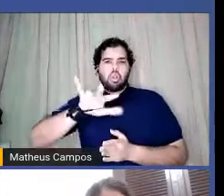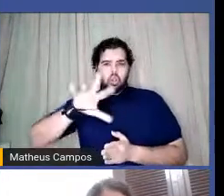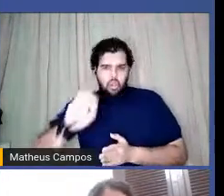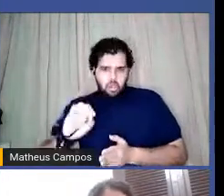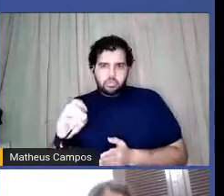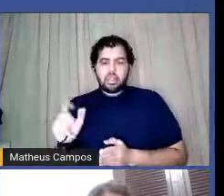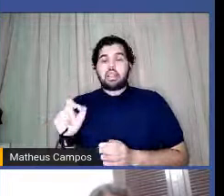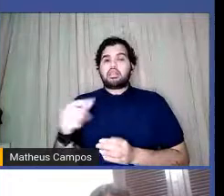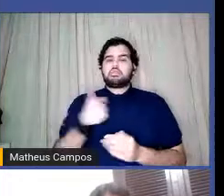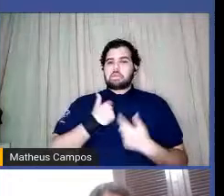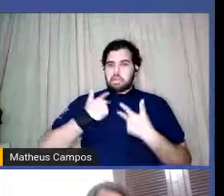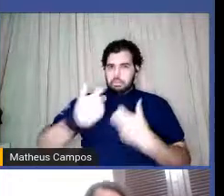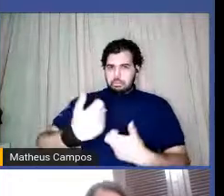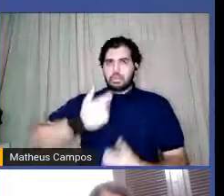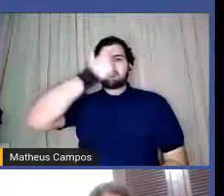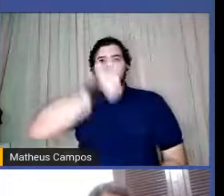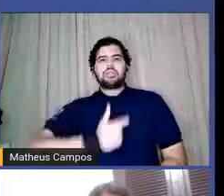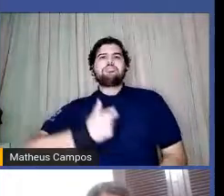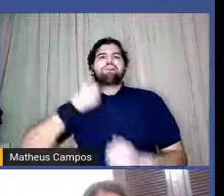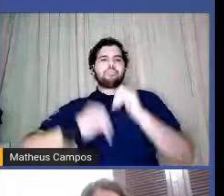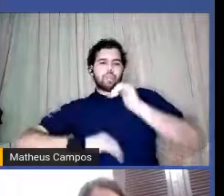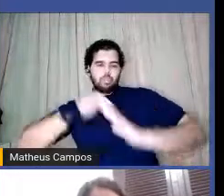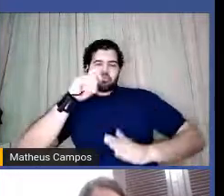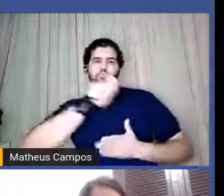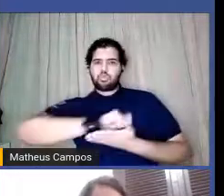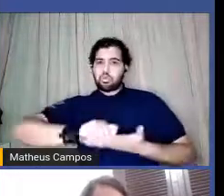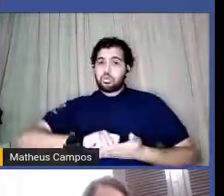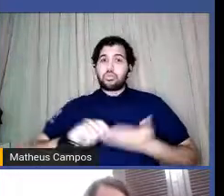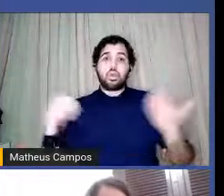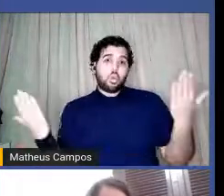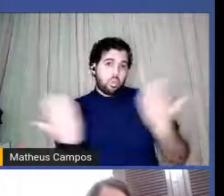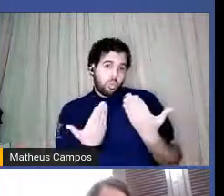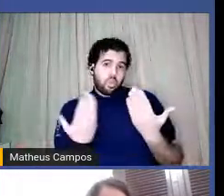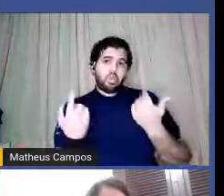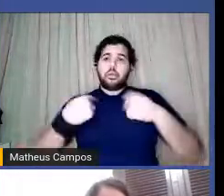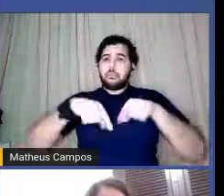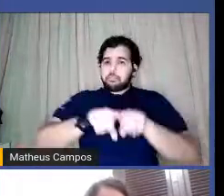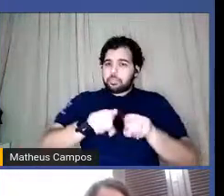reconhecer como escritora e hoje em dia eu tomei como